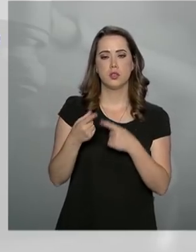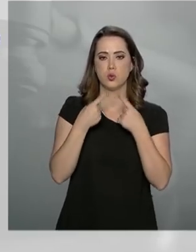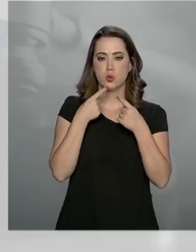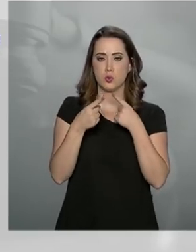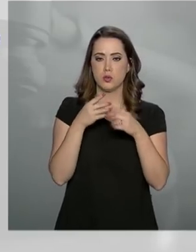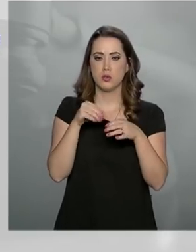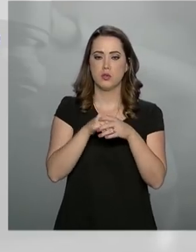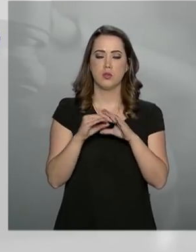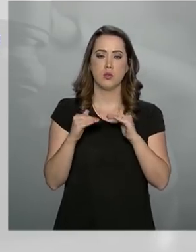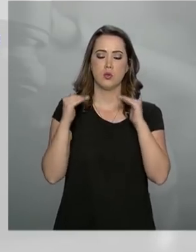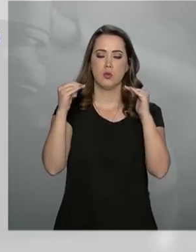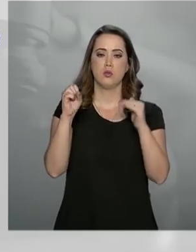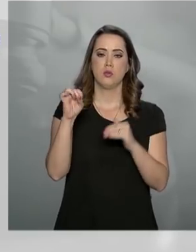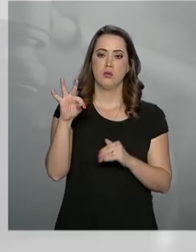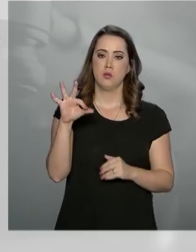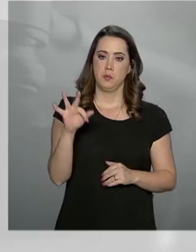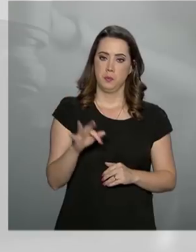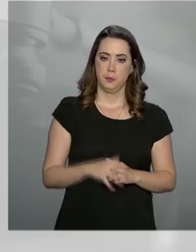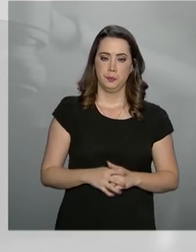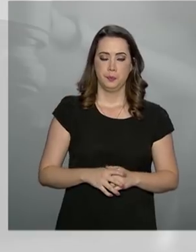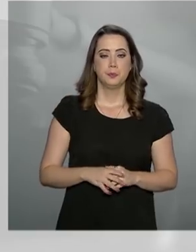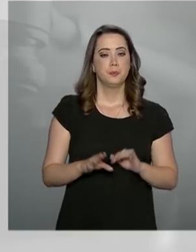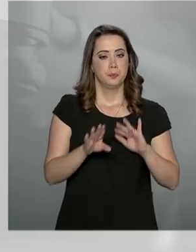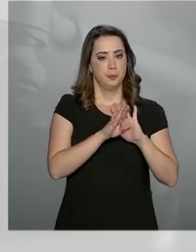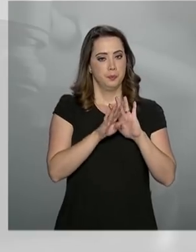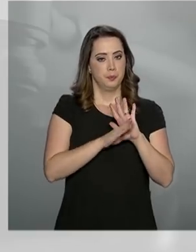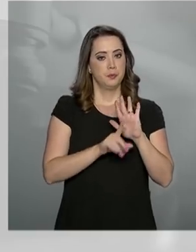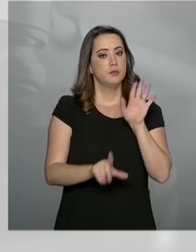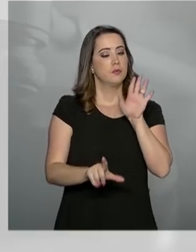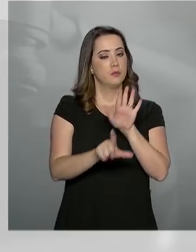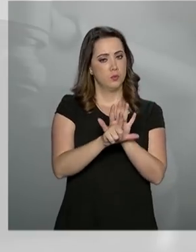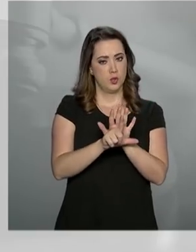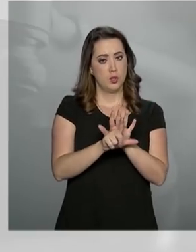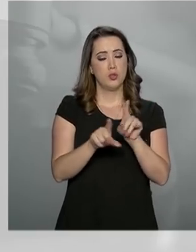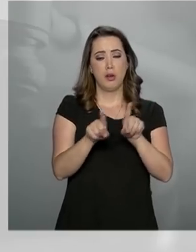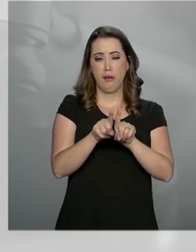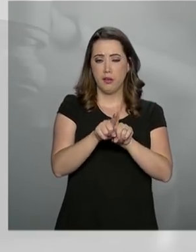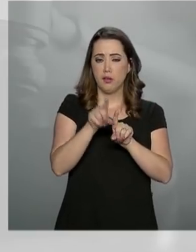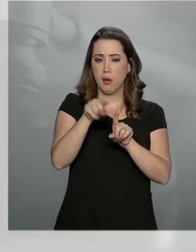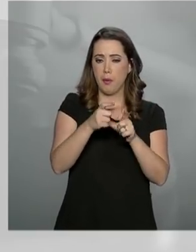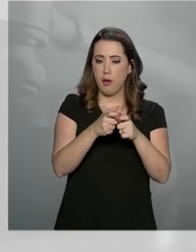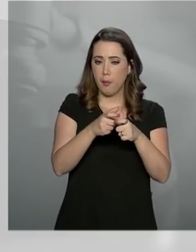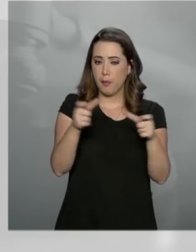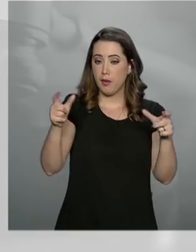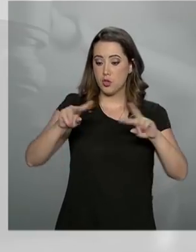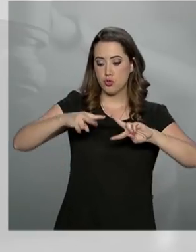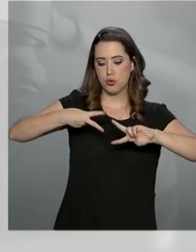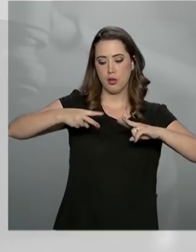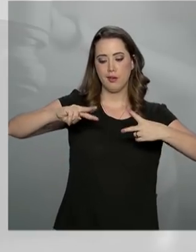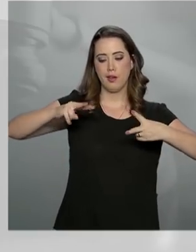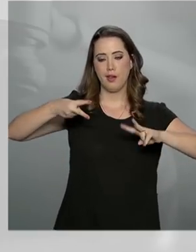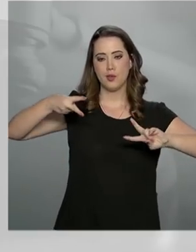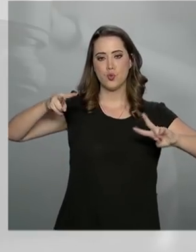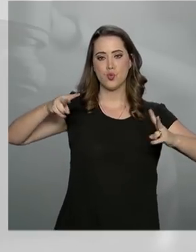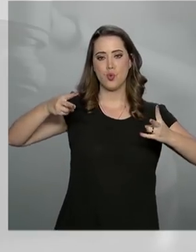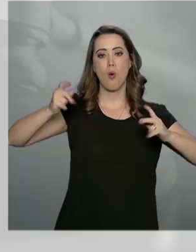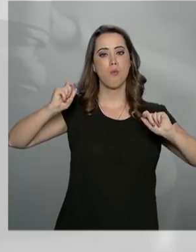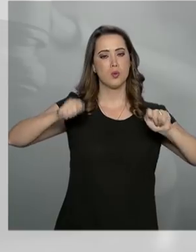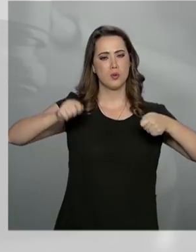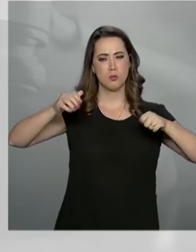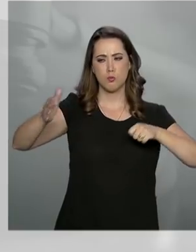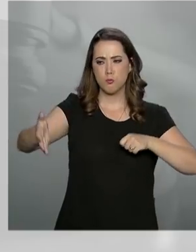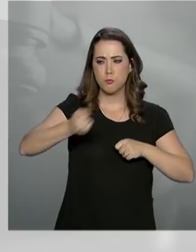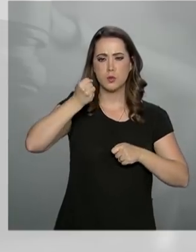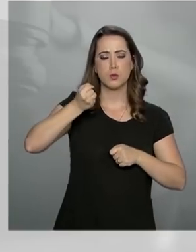discussão no Supremo Tribunal Federal. O projeto de lei anticrime também amplia o banco genético, para permitir que seja colhido